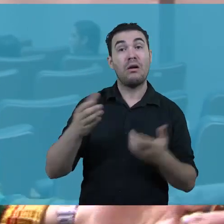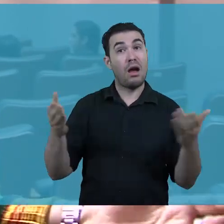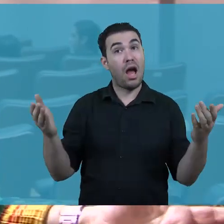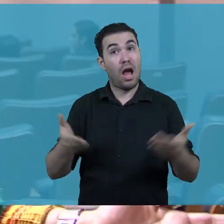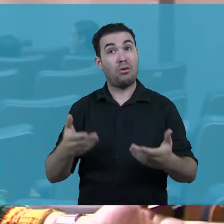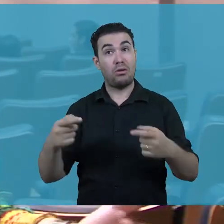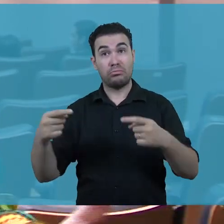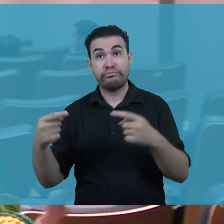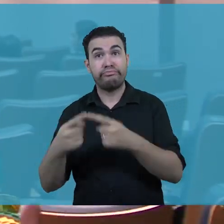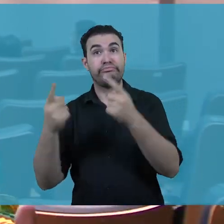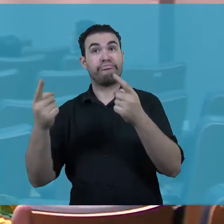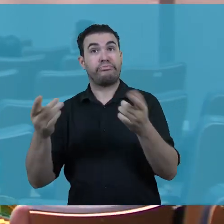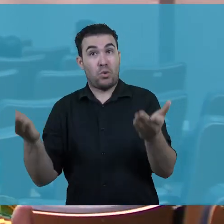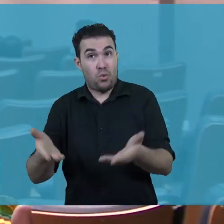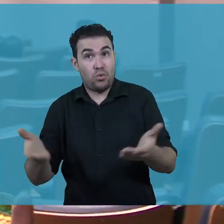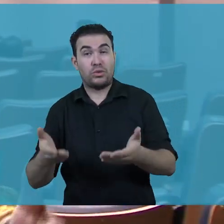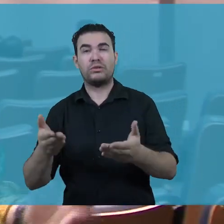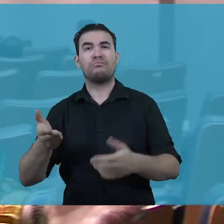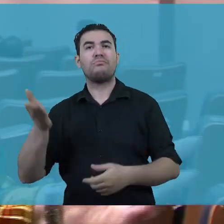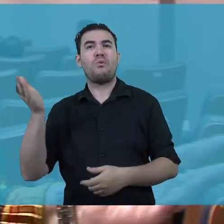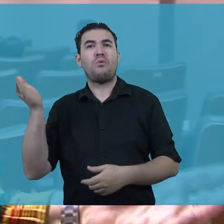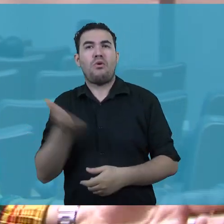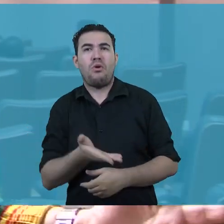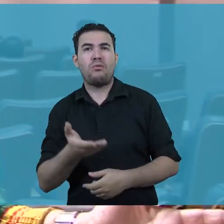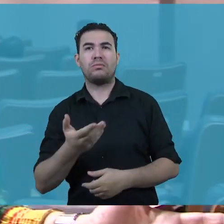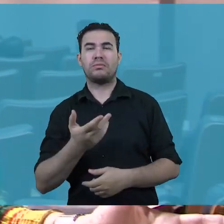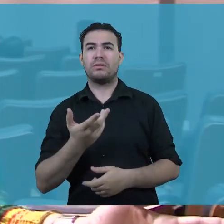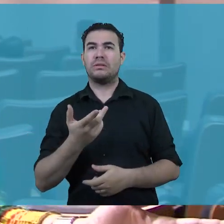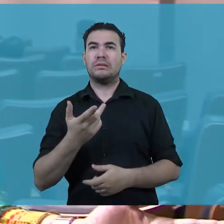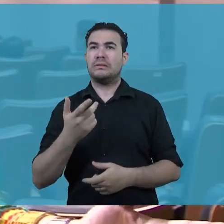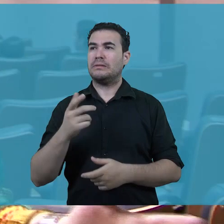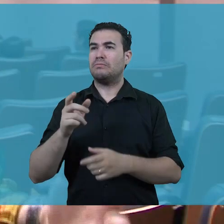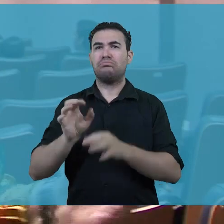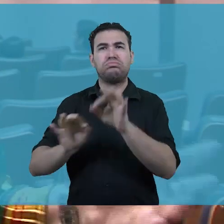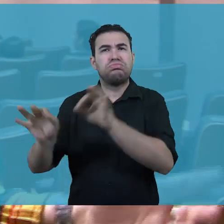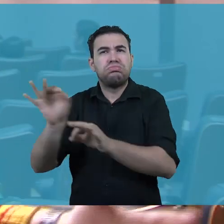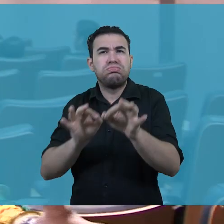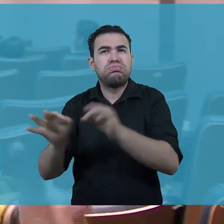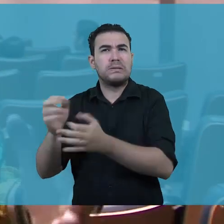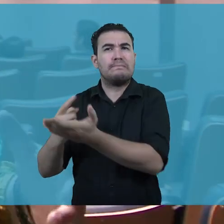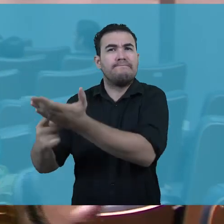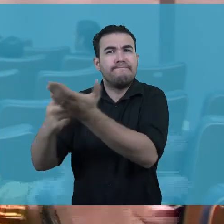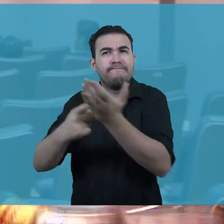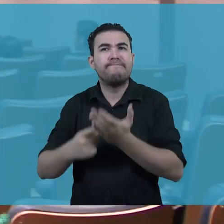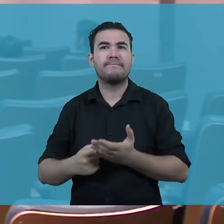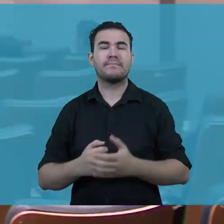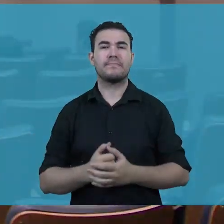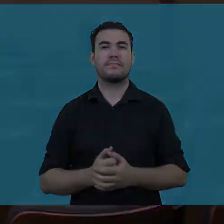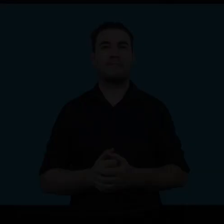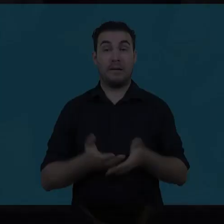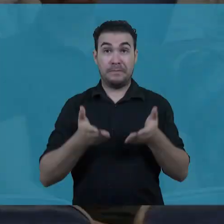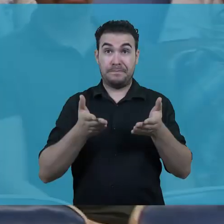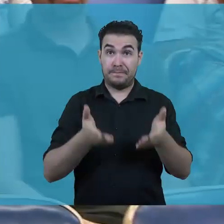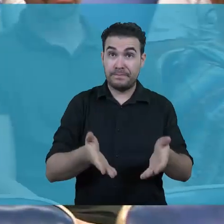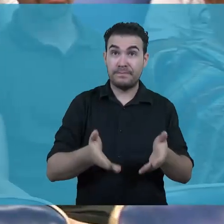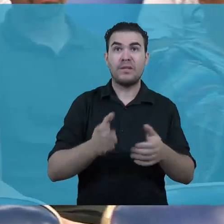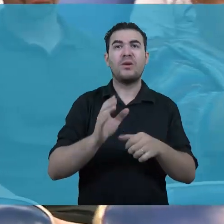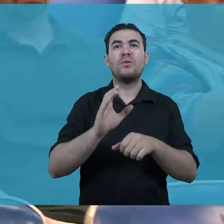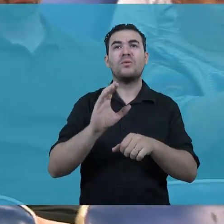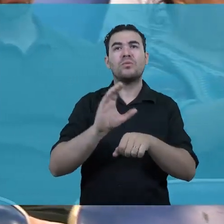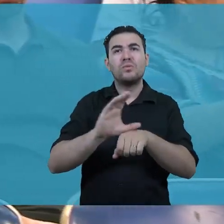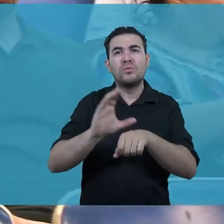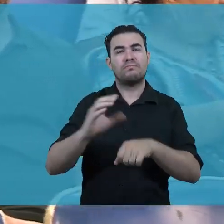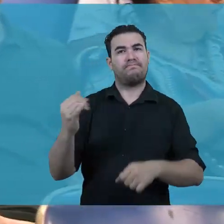E, finalmente, nós estamos chegando agora também a esse momento contemporâneo do golpe e toda a sua pesada arquitetura. Toda a